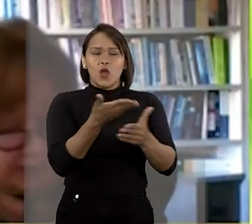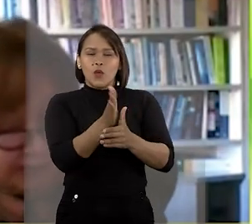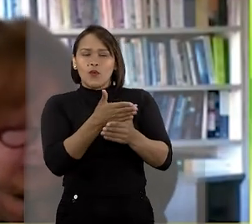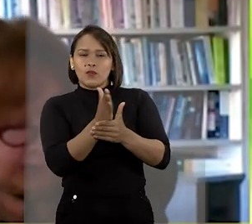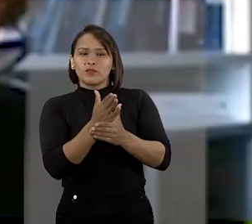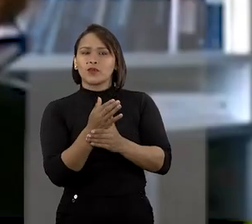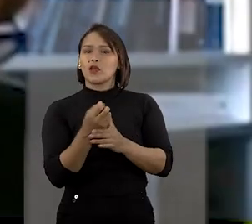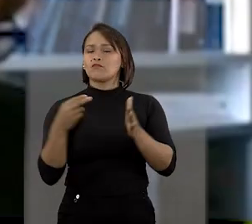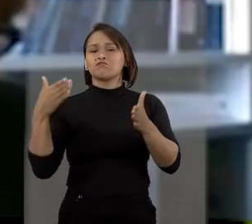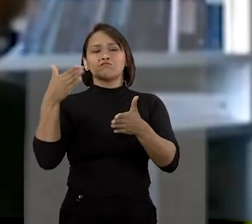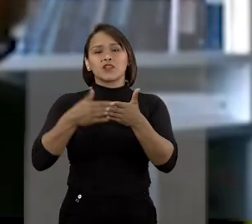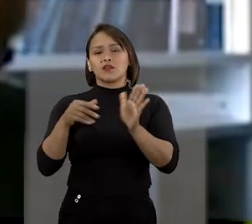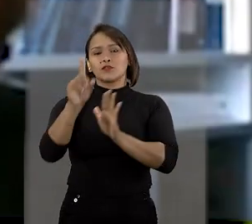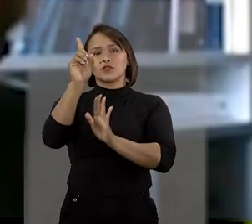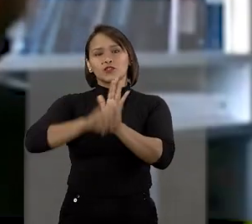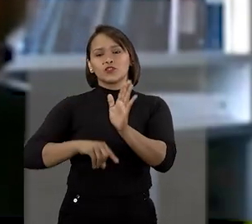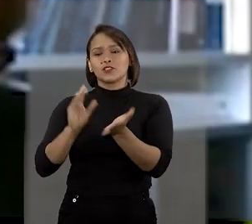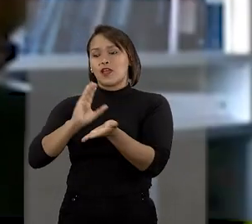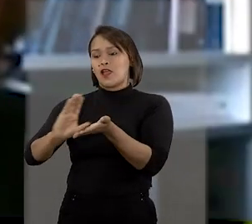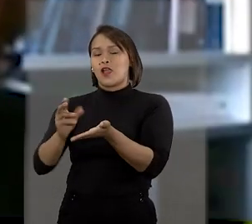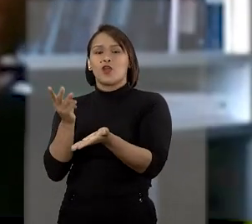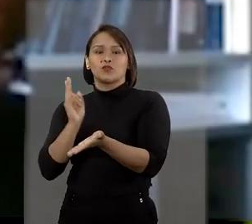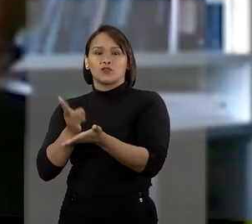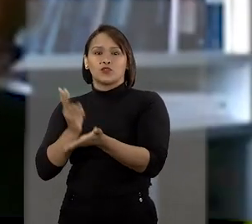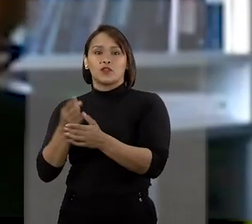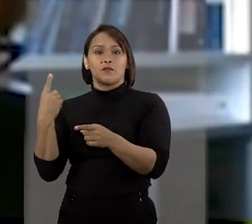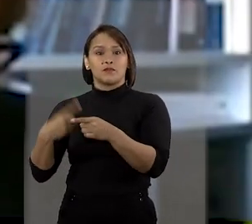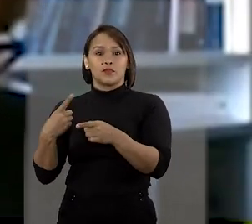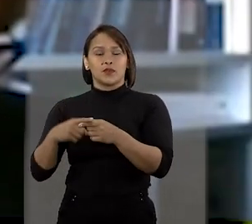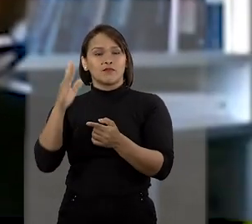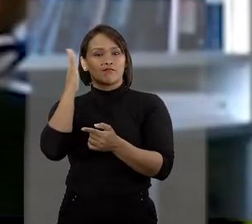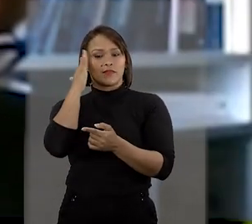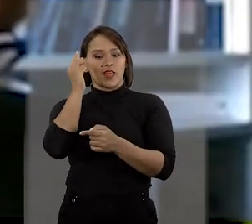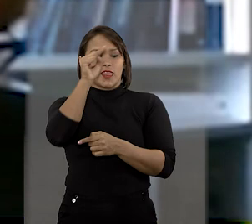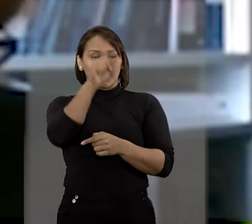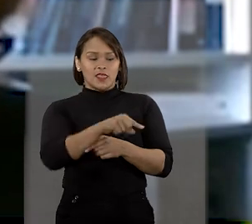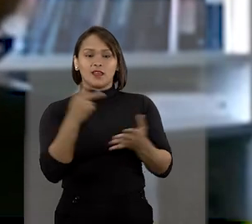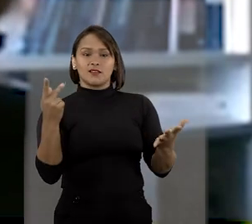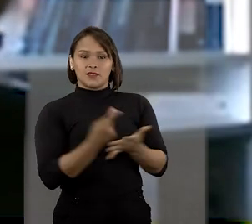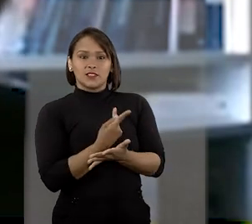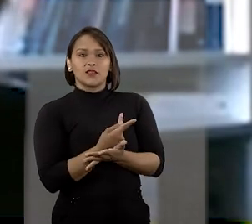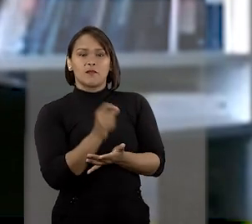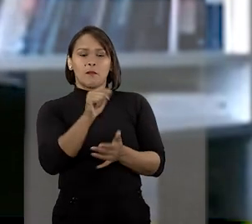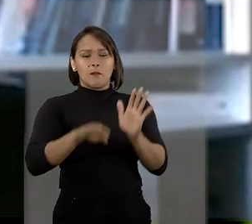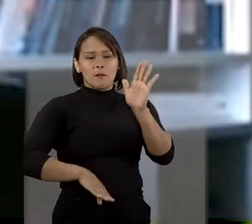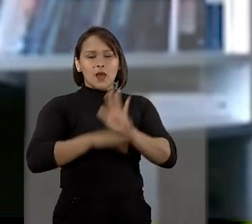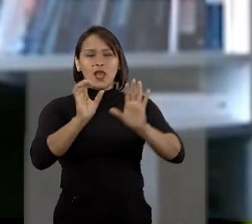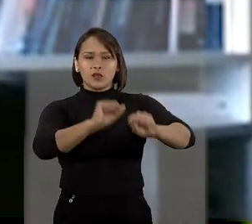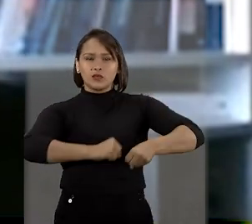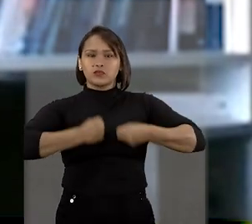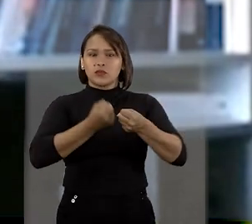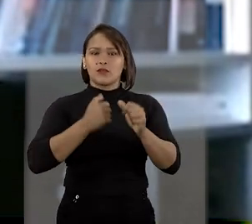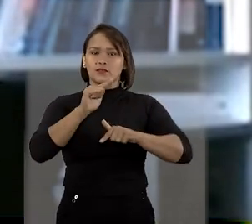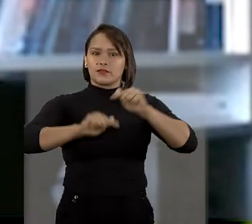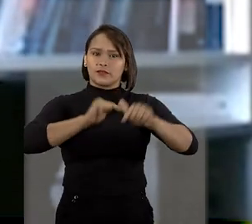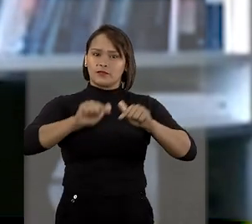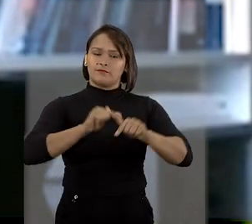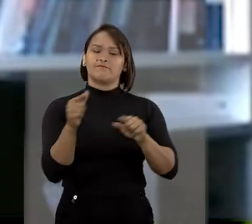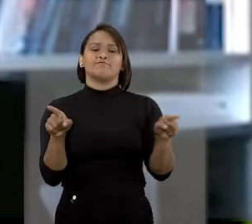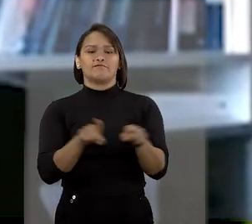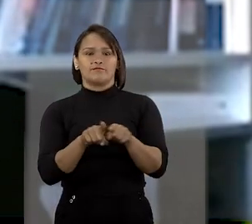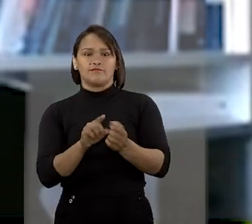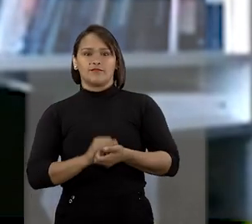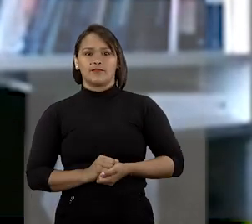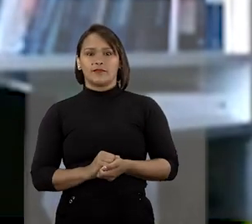algum trabalho não lhe retira o direito ao pensionamento, pois se reconhece, nessas situações, maior sacrifício para a